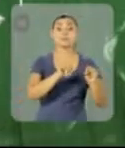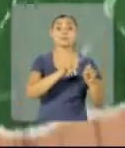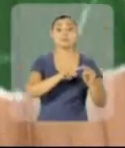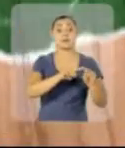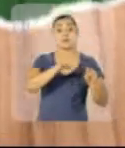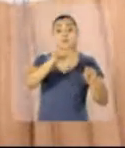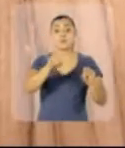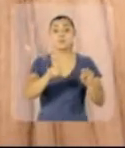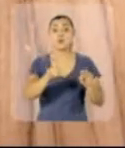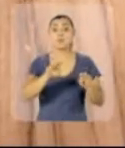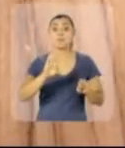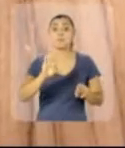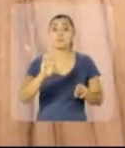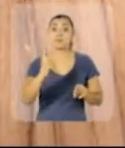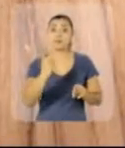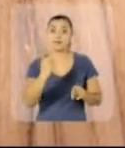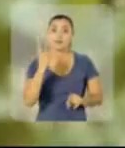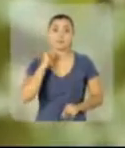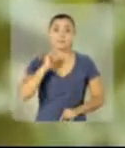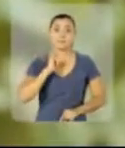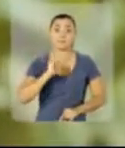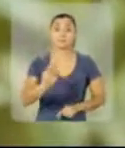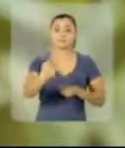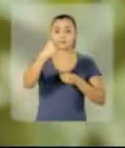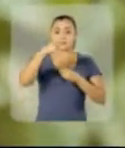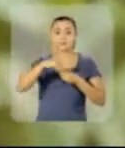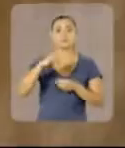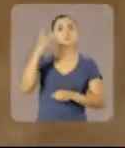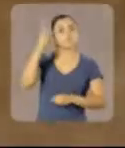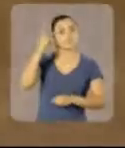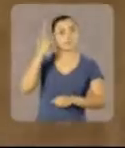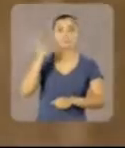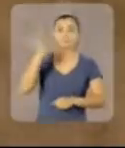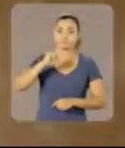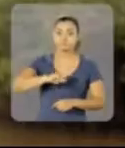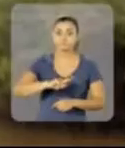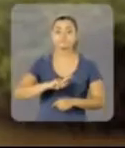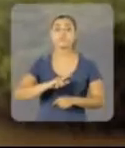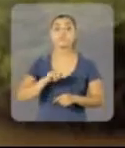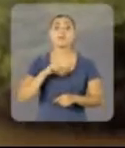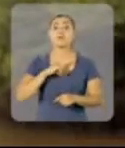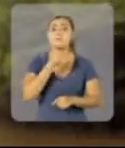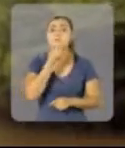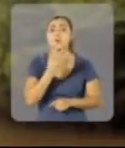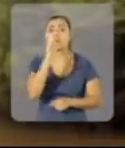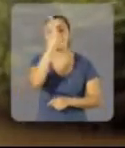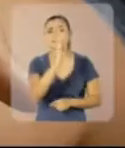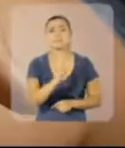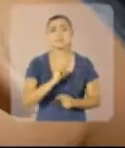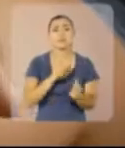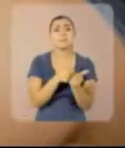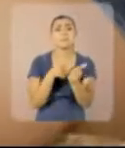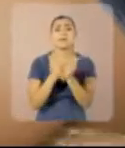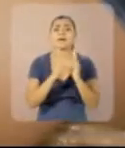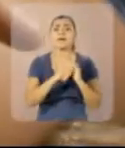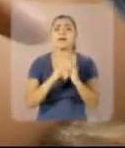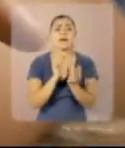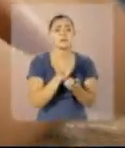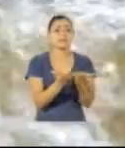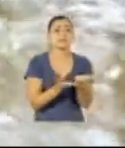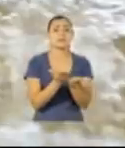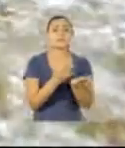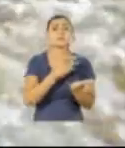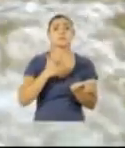Horizonte, aí chego em São Paulo. Seria bom se todo brasileiro tivesse tratamento de saúde perto de sua